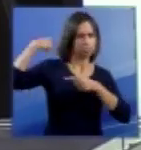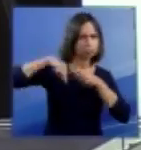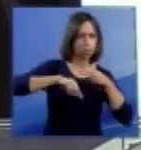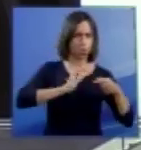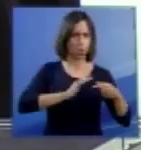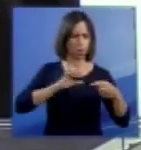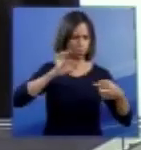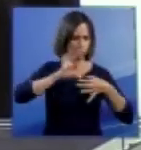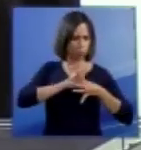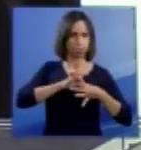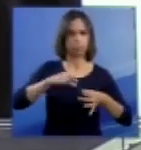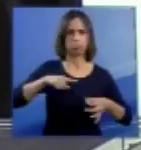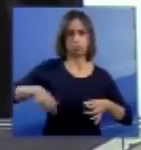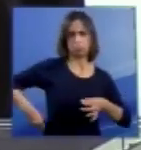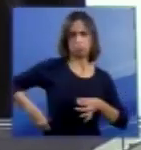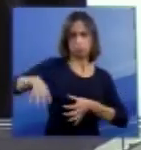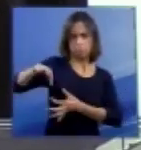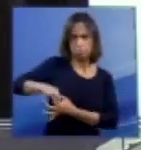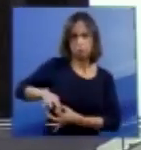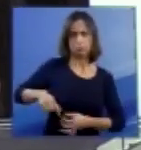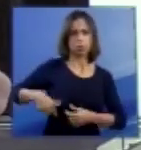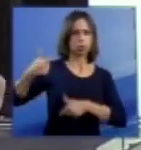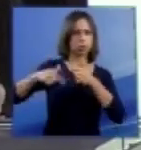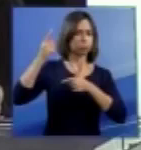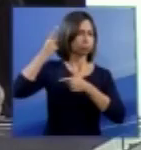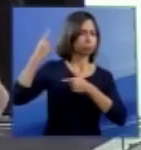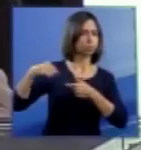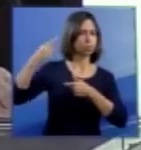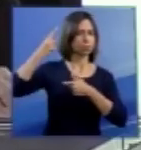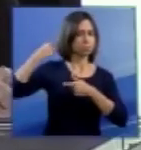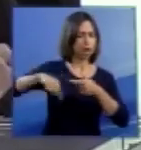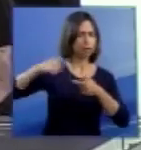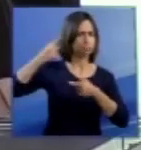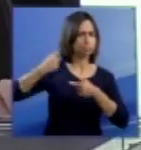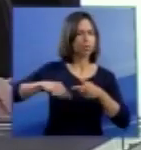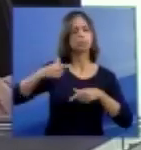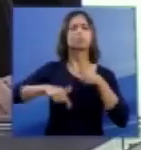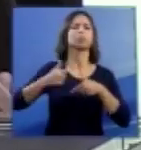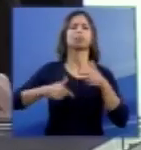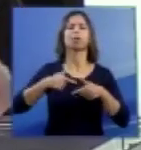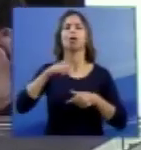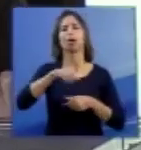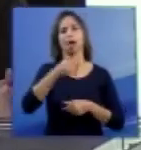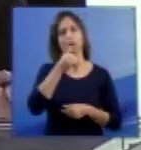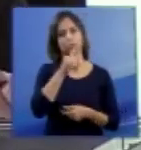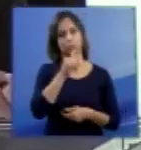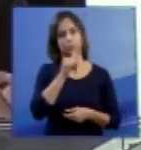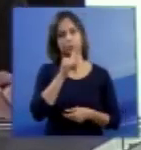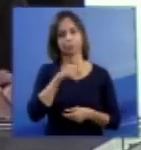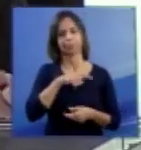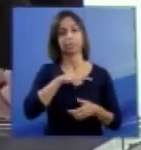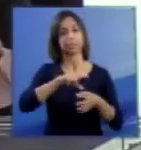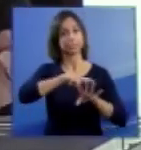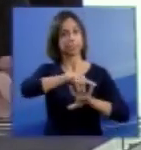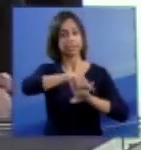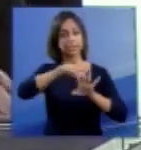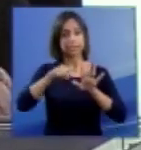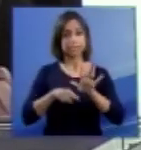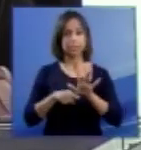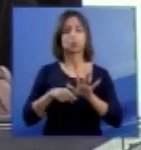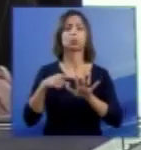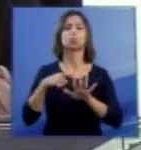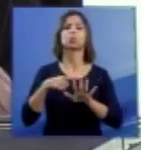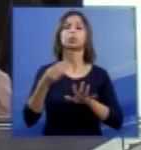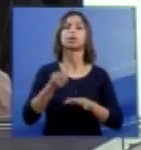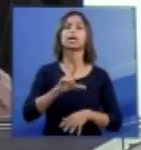o corpo estriado, que é o principal centro comandante da função motora automática. Em 5, está indicado o